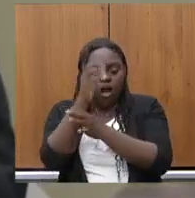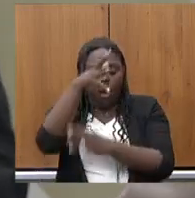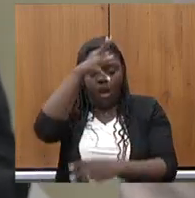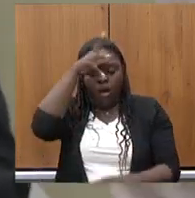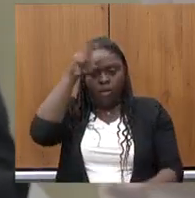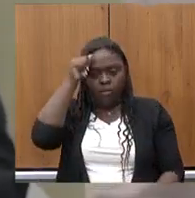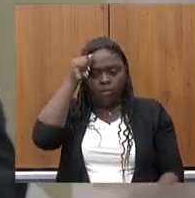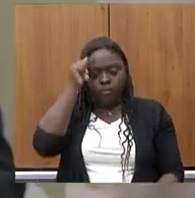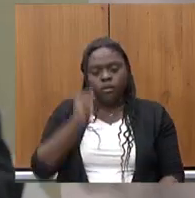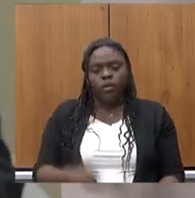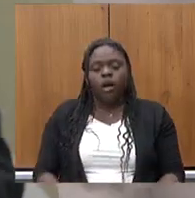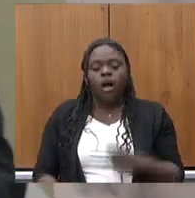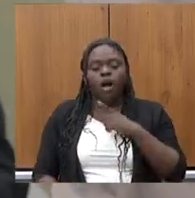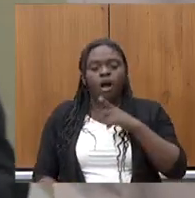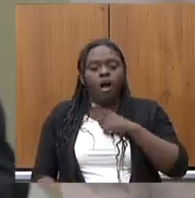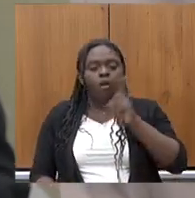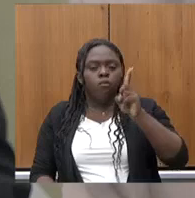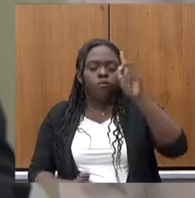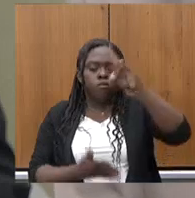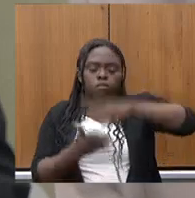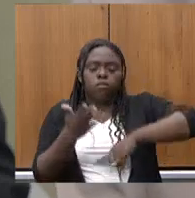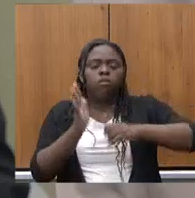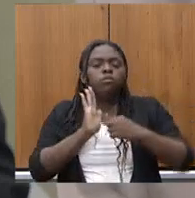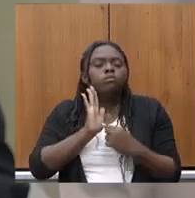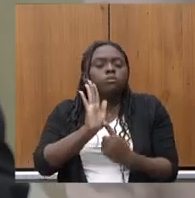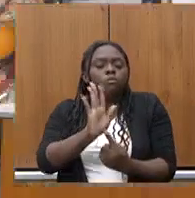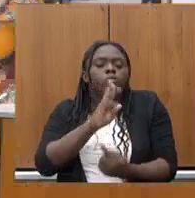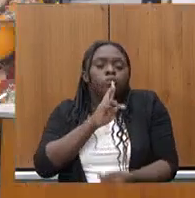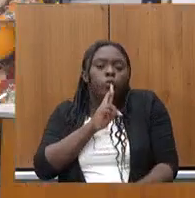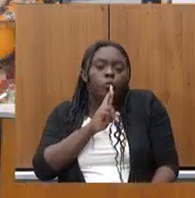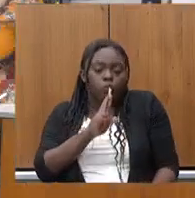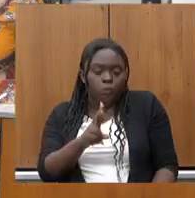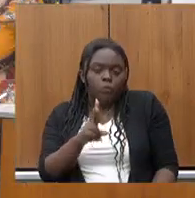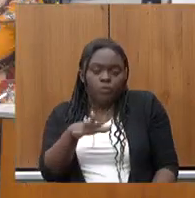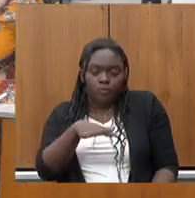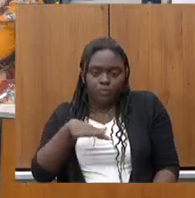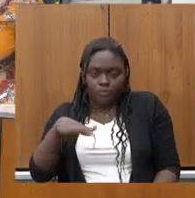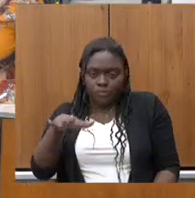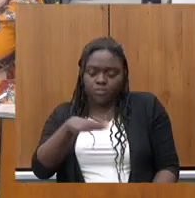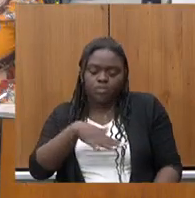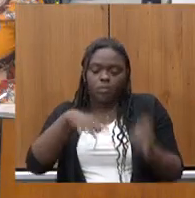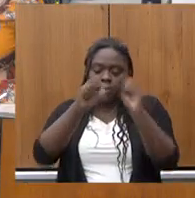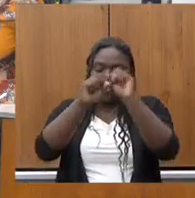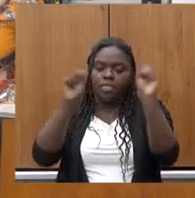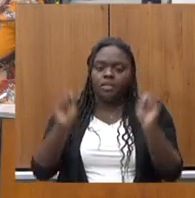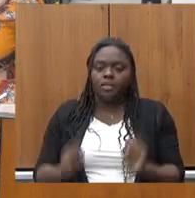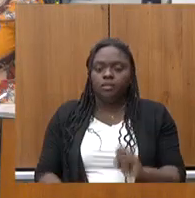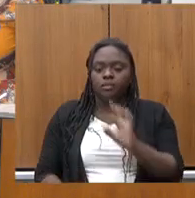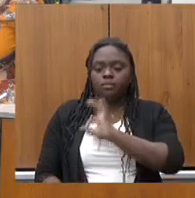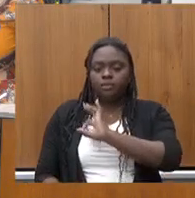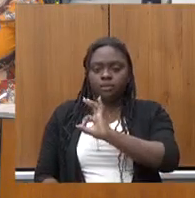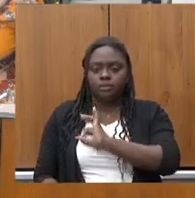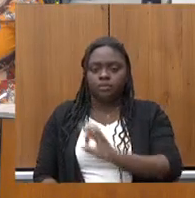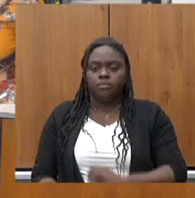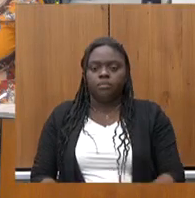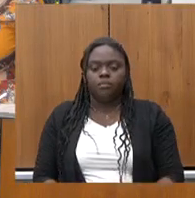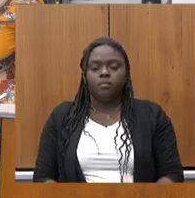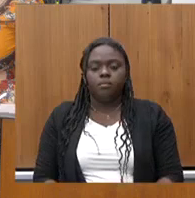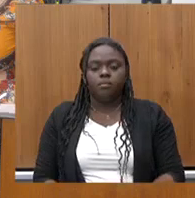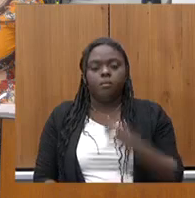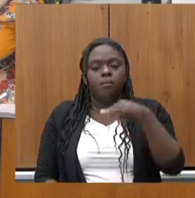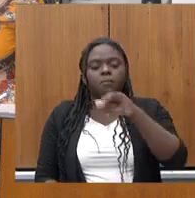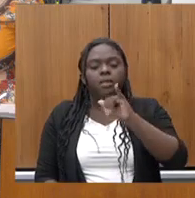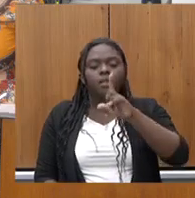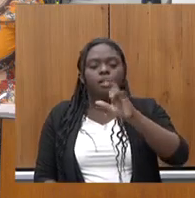Uma das startups apresentou uma solução integrada ao sistema Helios da Polícia Militar que ela